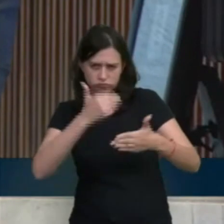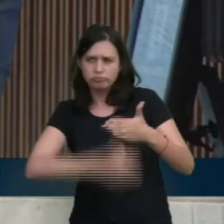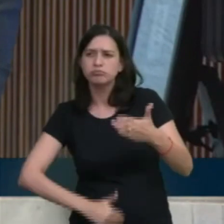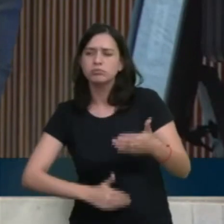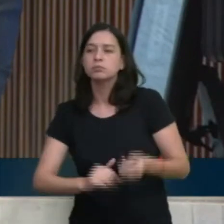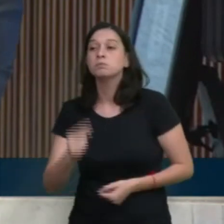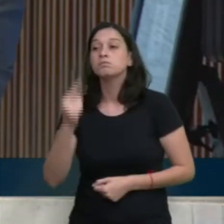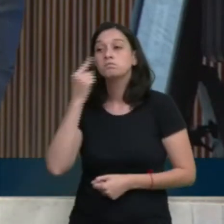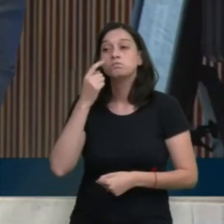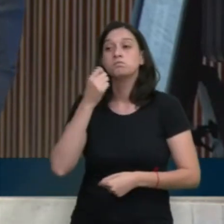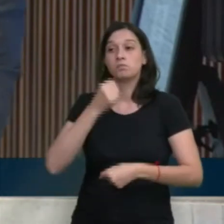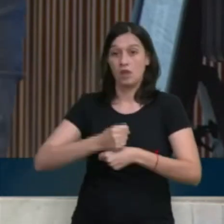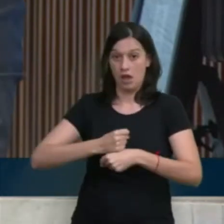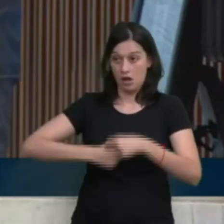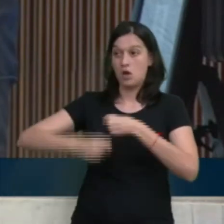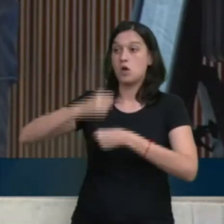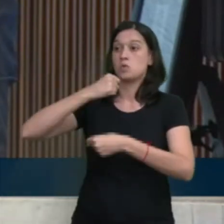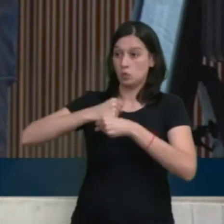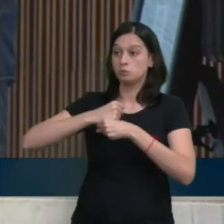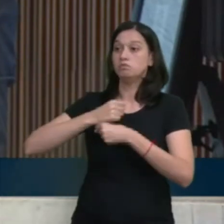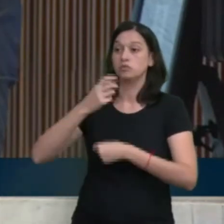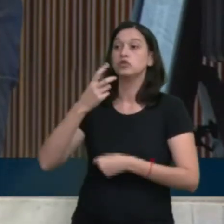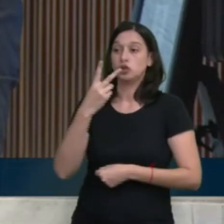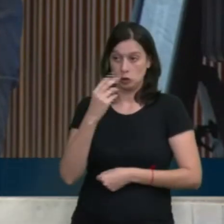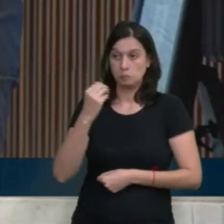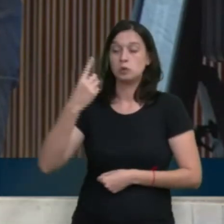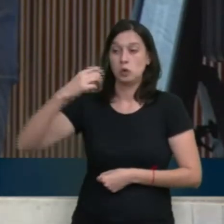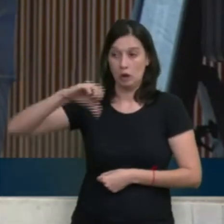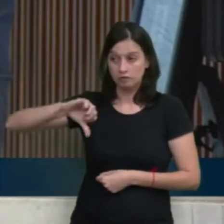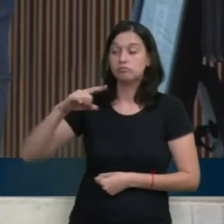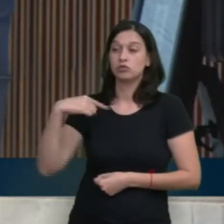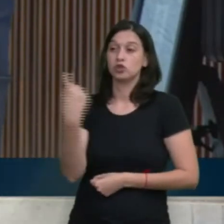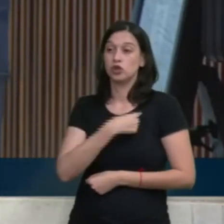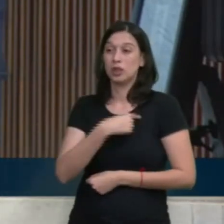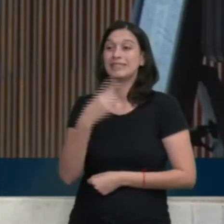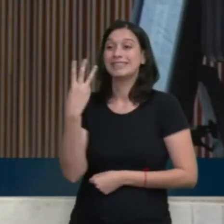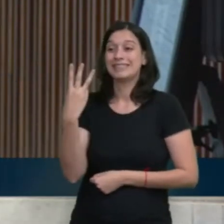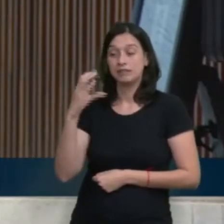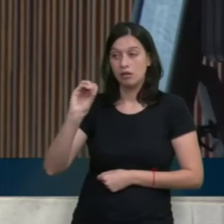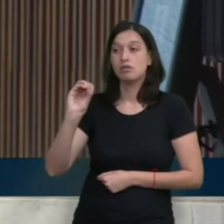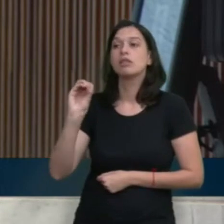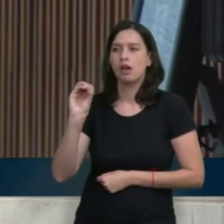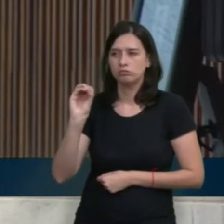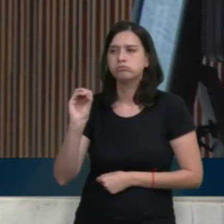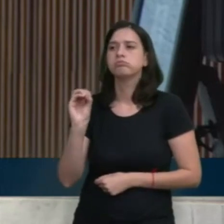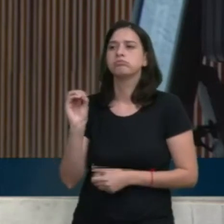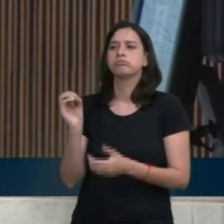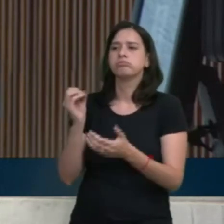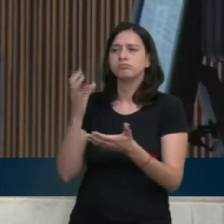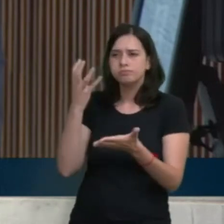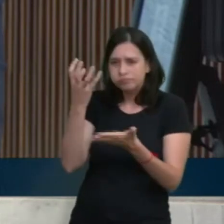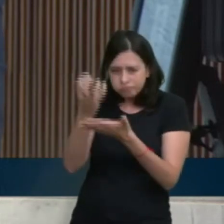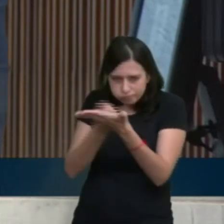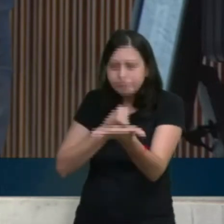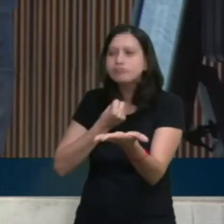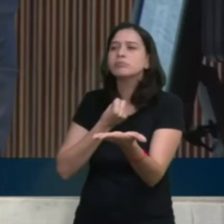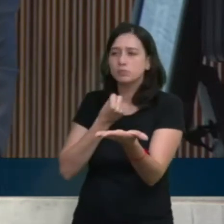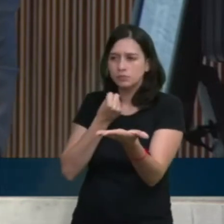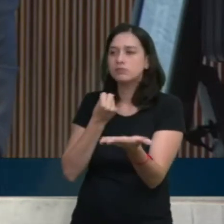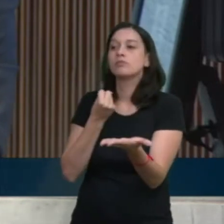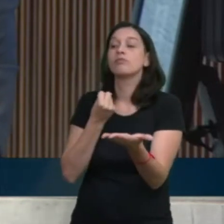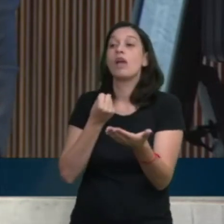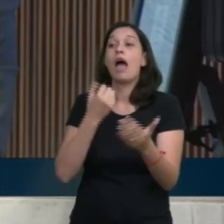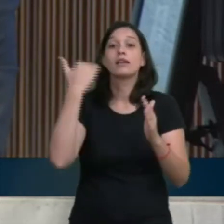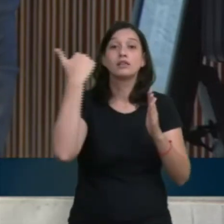ano de 2019, o Paraná arrecadava 30 e renunciava a 10, no primeiro ano do governo do Ratinho. No ano de 2022,